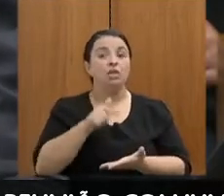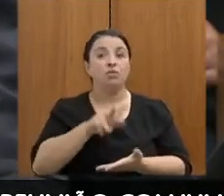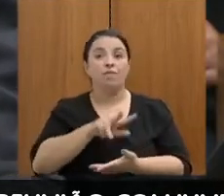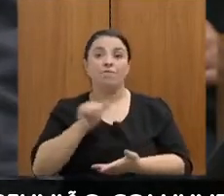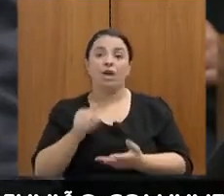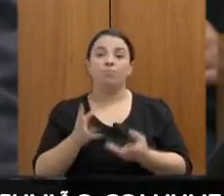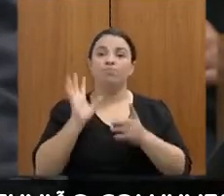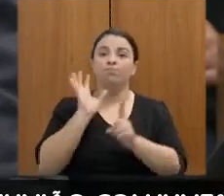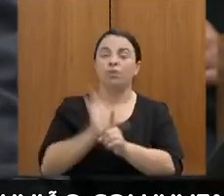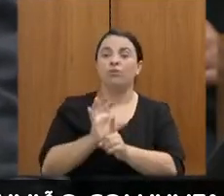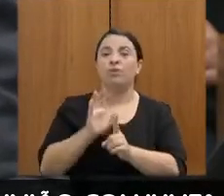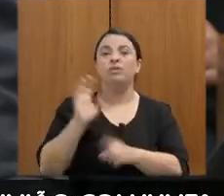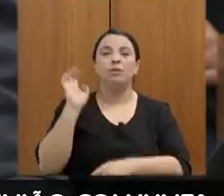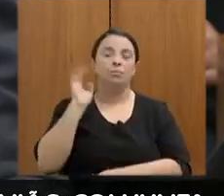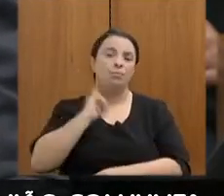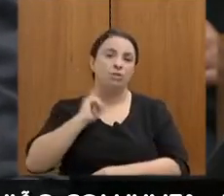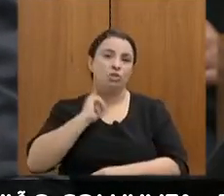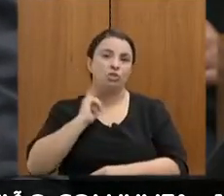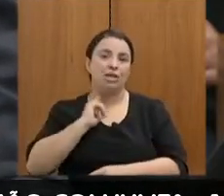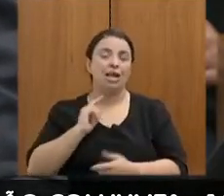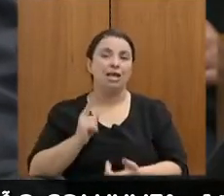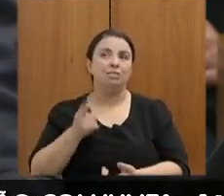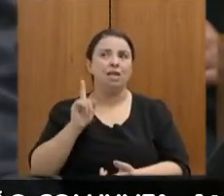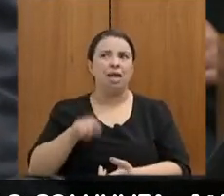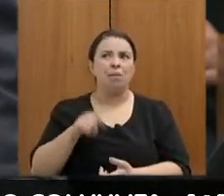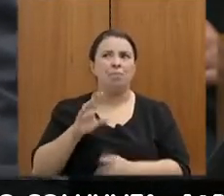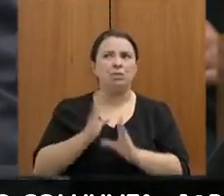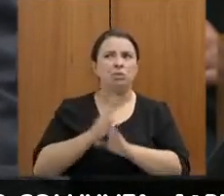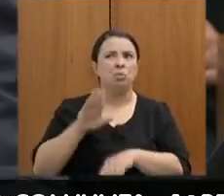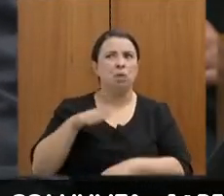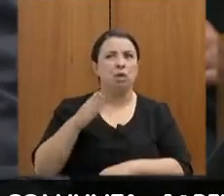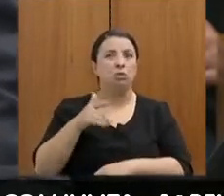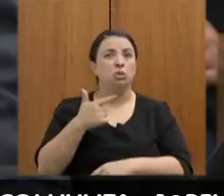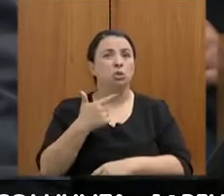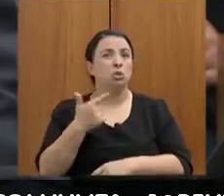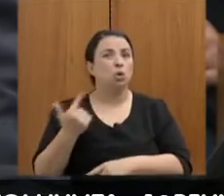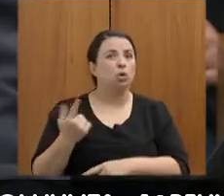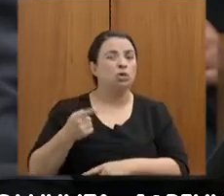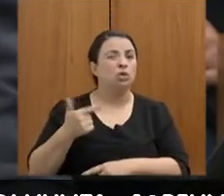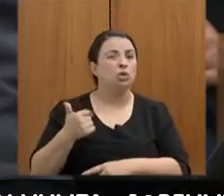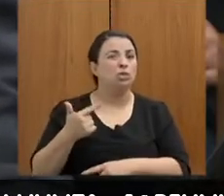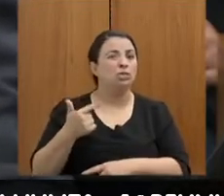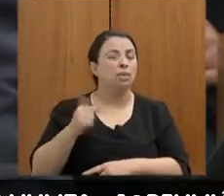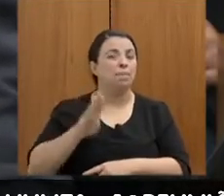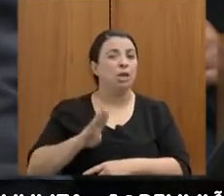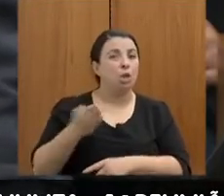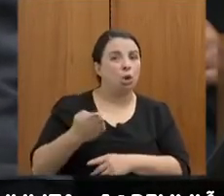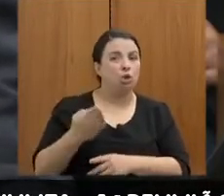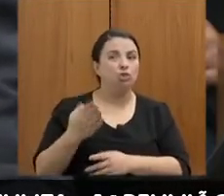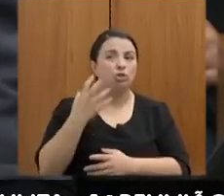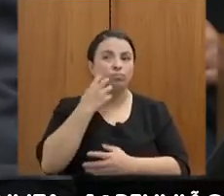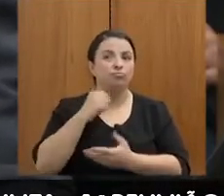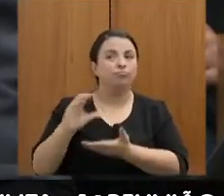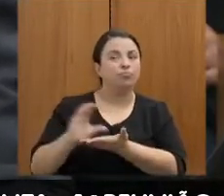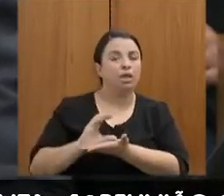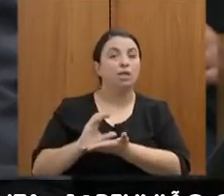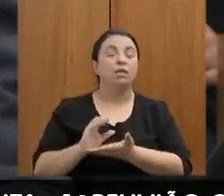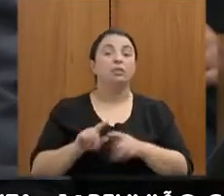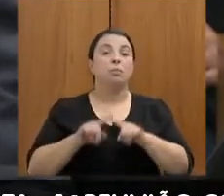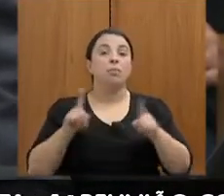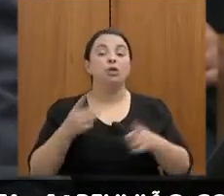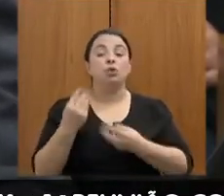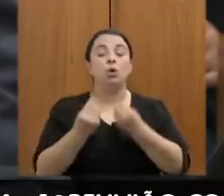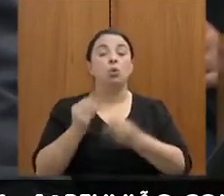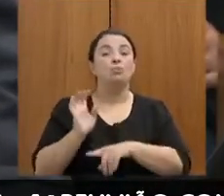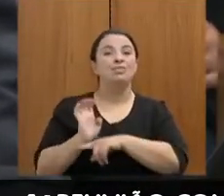no Estado de Minas Gerais, já comentaram que seria uma perda de 12 bilhões de arrecadação, mas queria entender um pouco melhor nisso, e como que o Estado está se preparando para poder receber